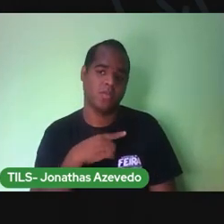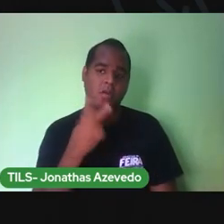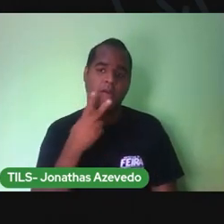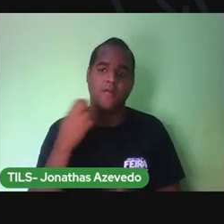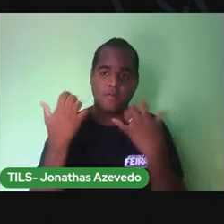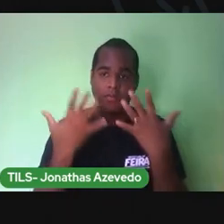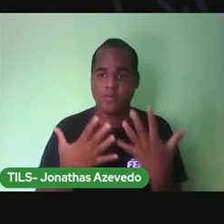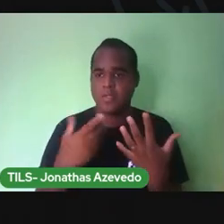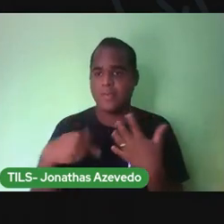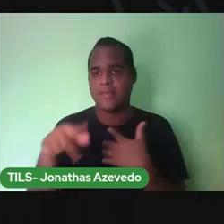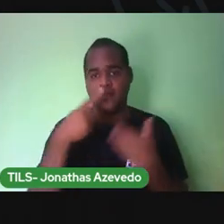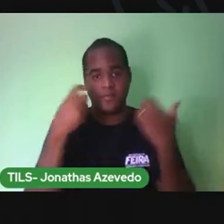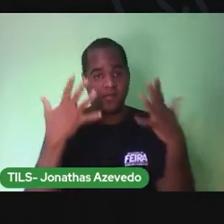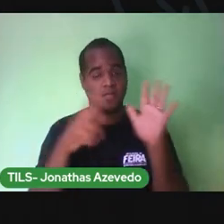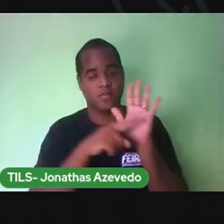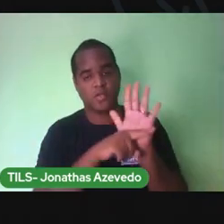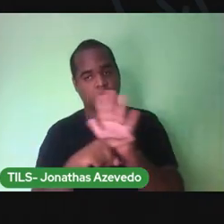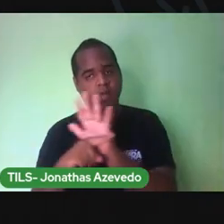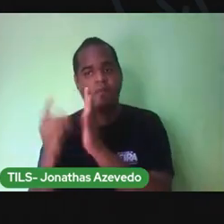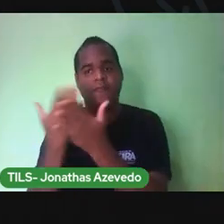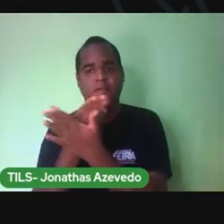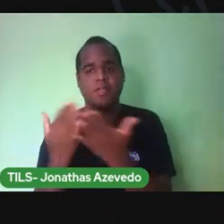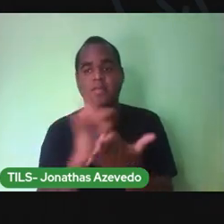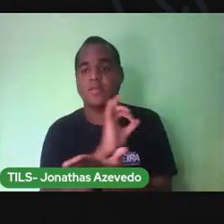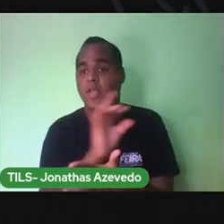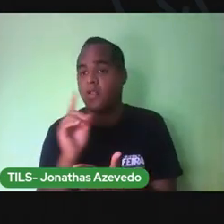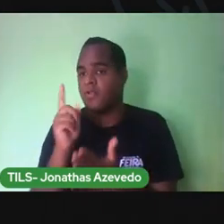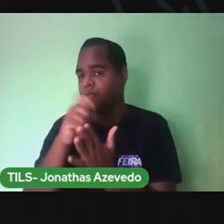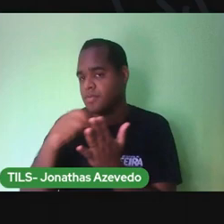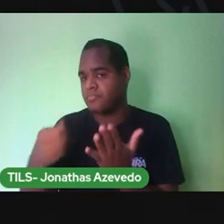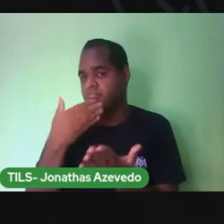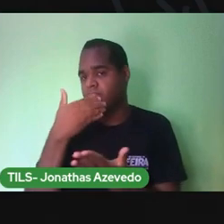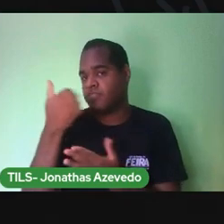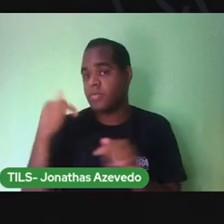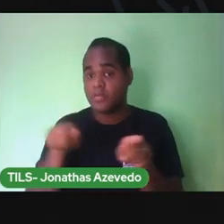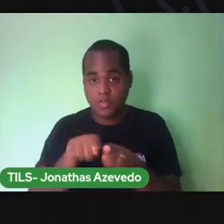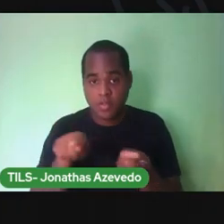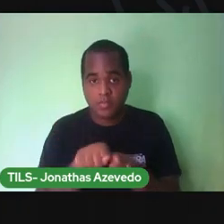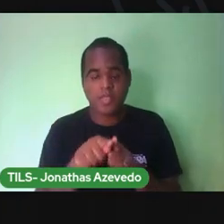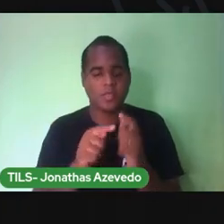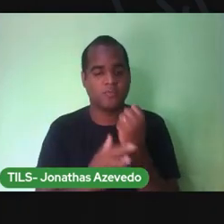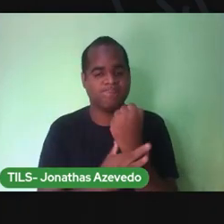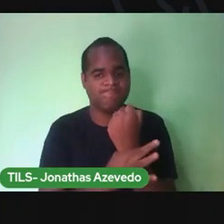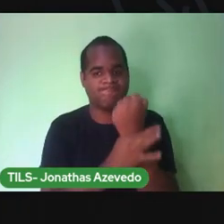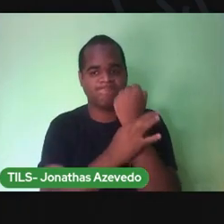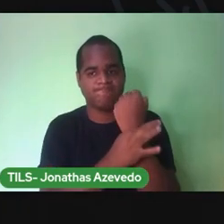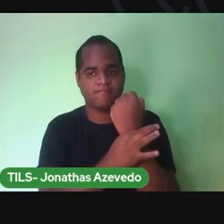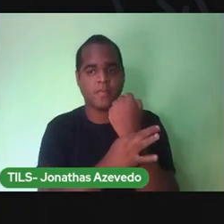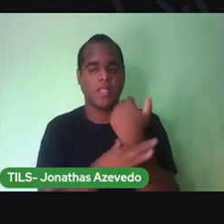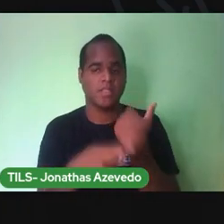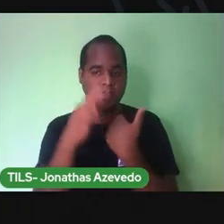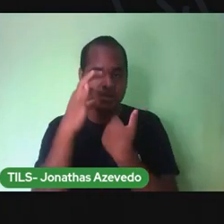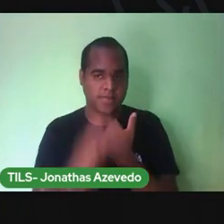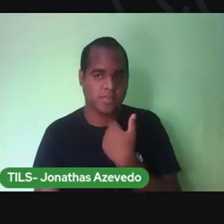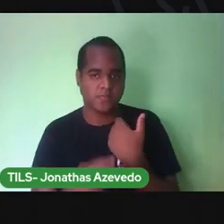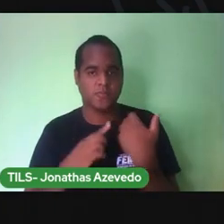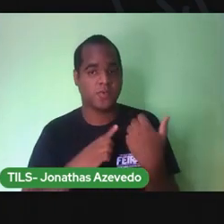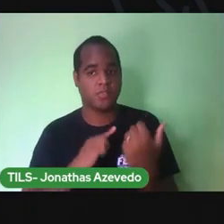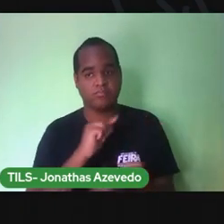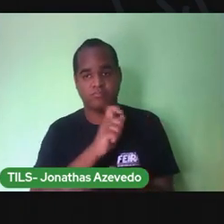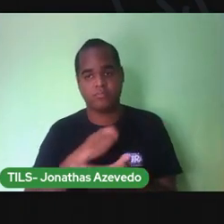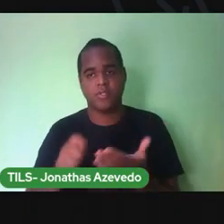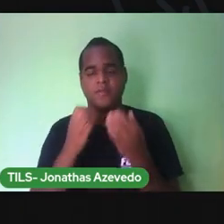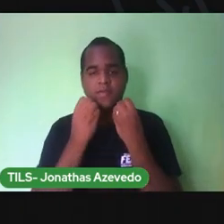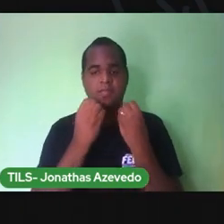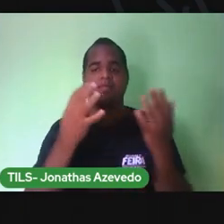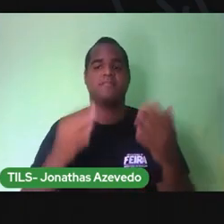Vai ajudar você A escrever melhor E a ter segurança Quando você for escrever Tá